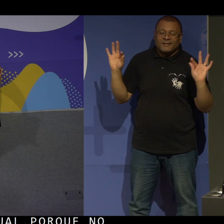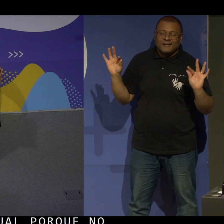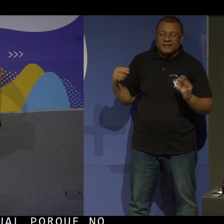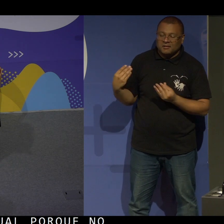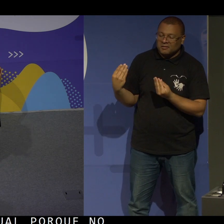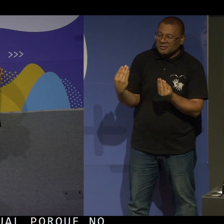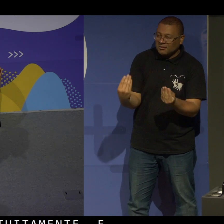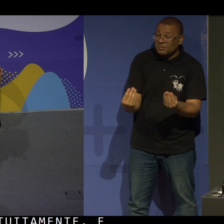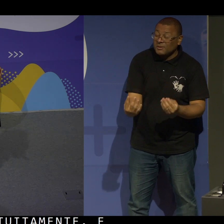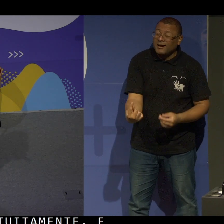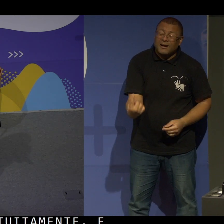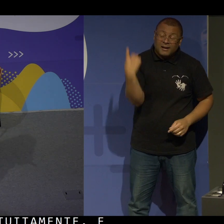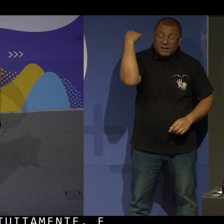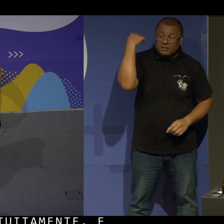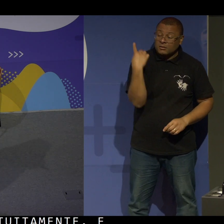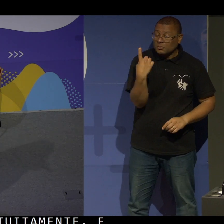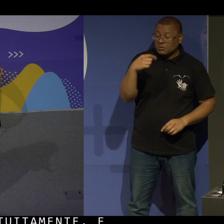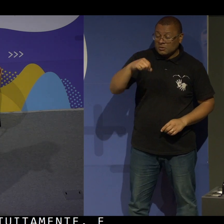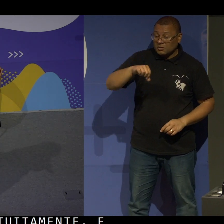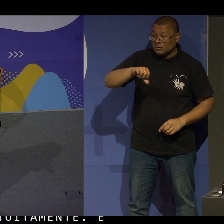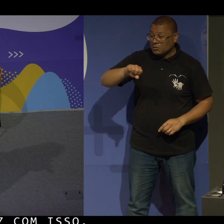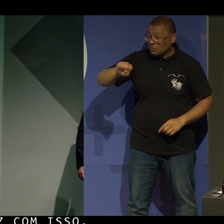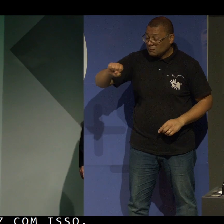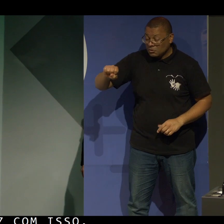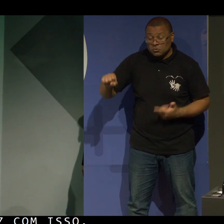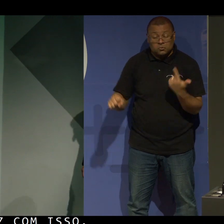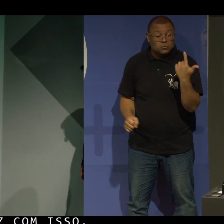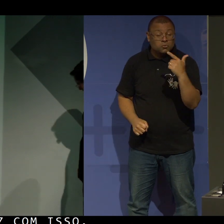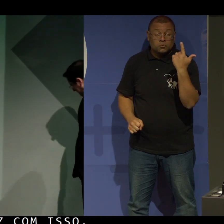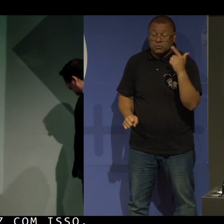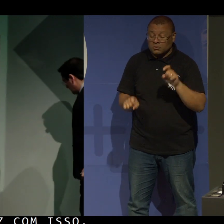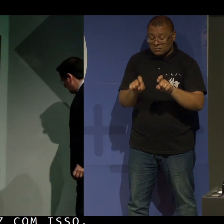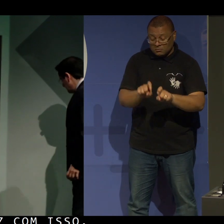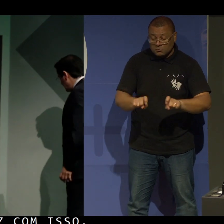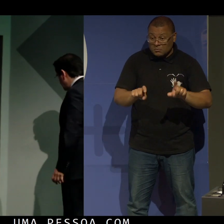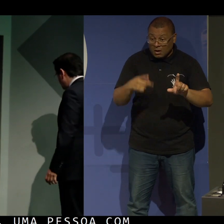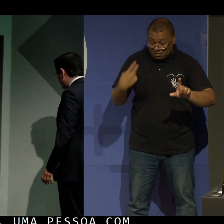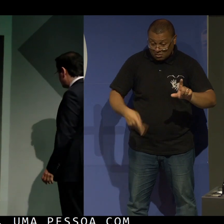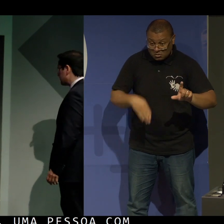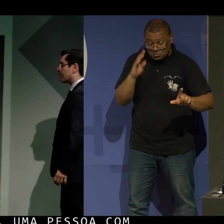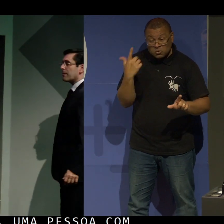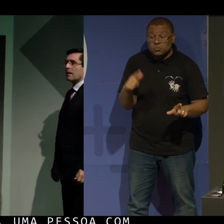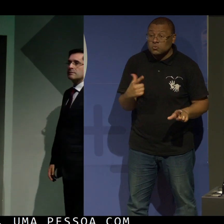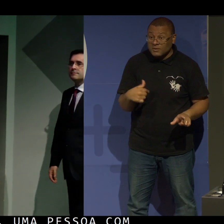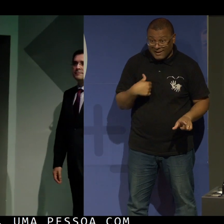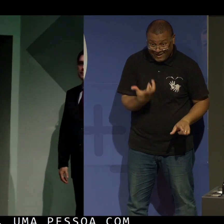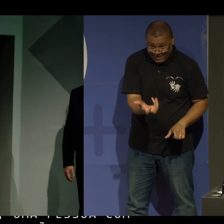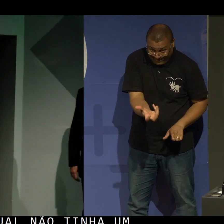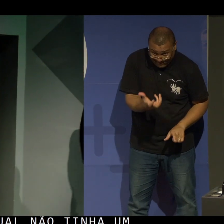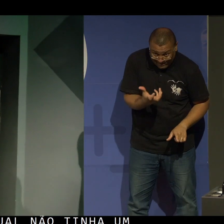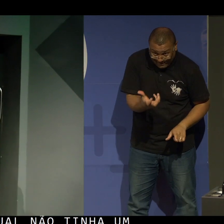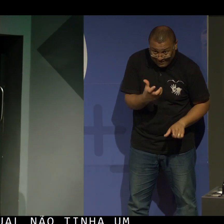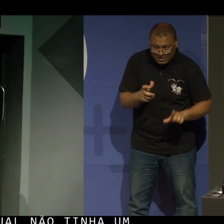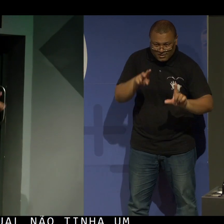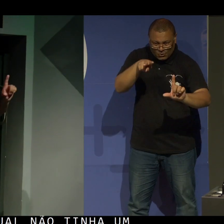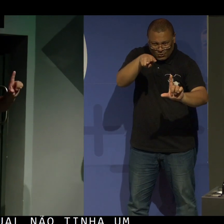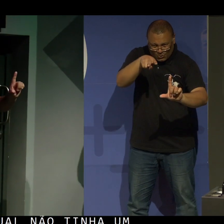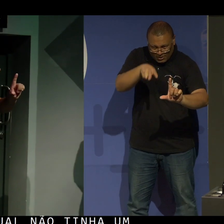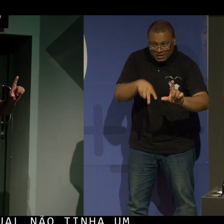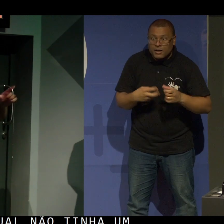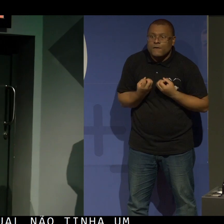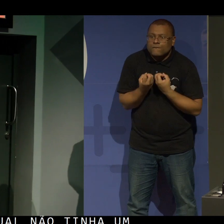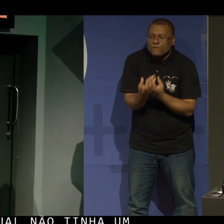Porque lá em 1998, uma pessoa com deficiência visual não tinha um leitor de telas brasileiro, e se ela quisesse ter acesso à